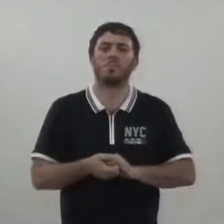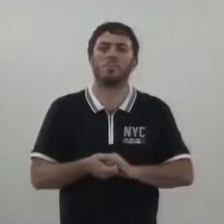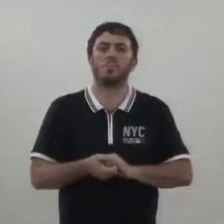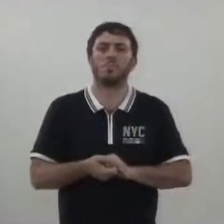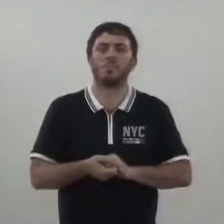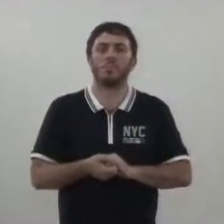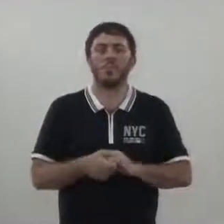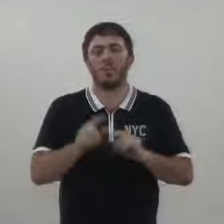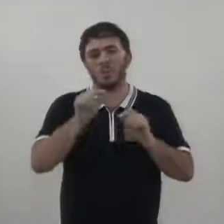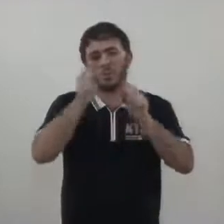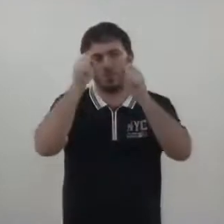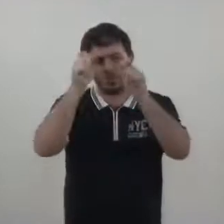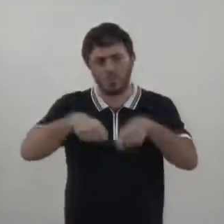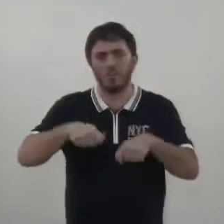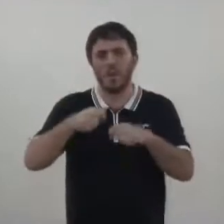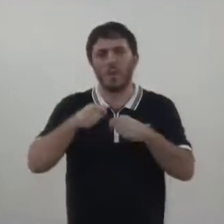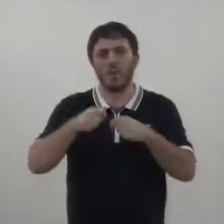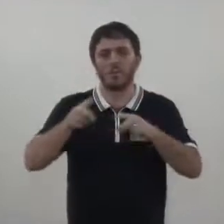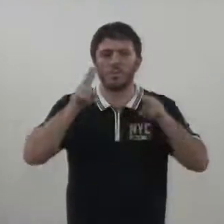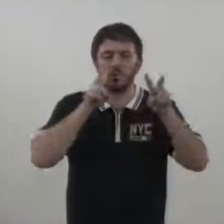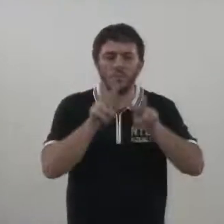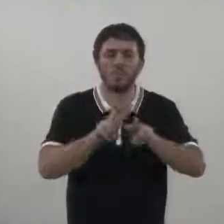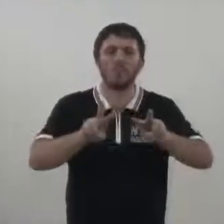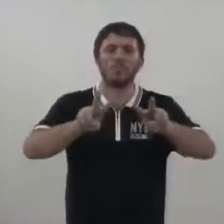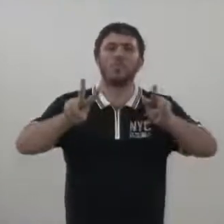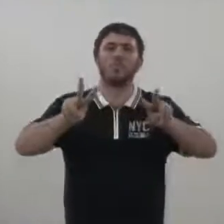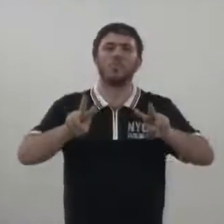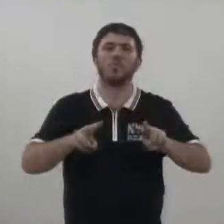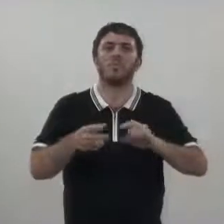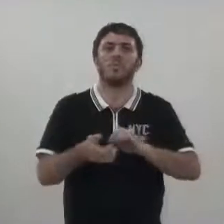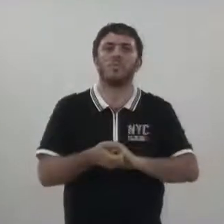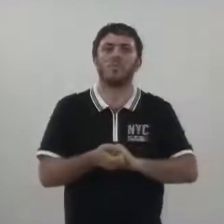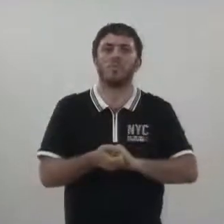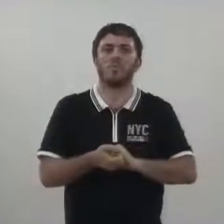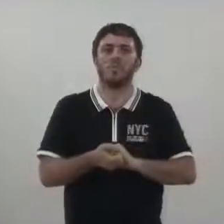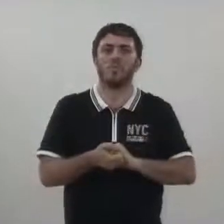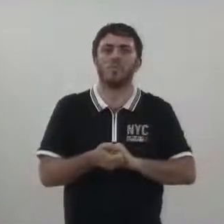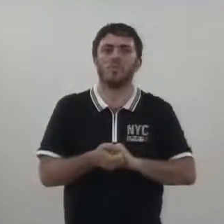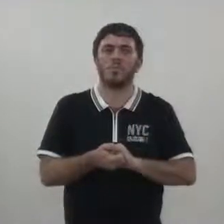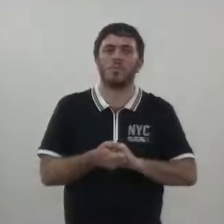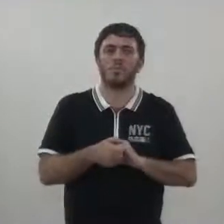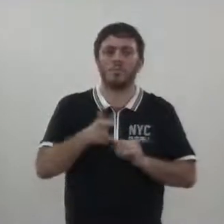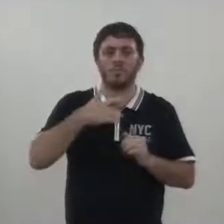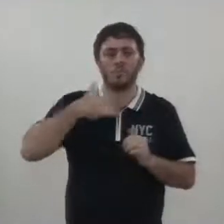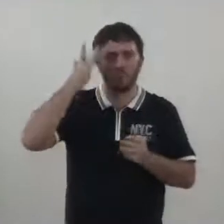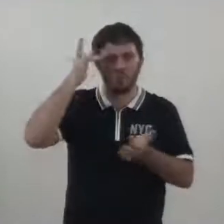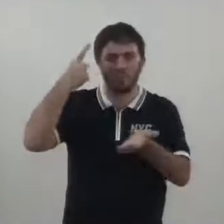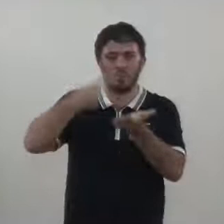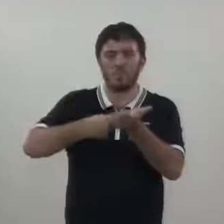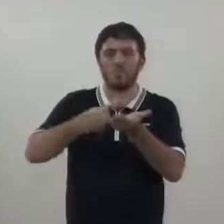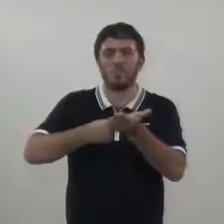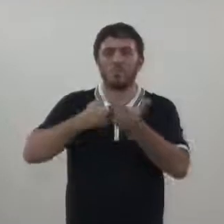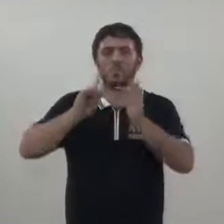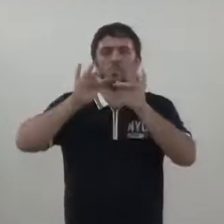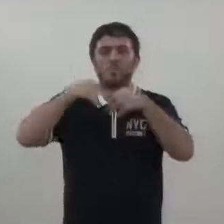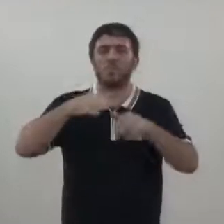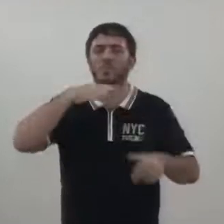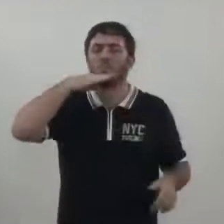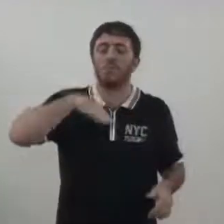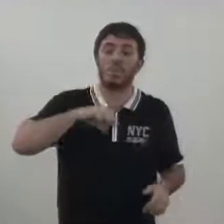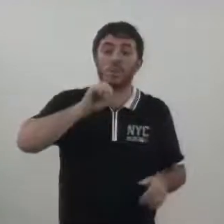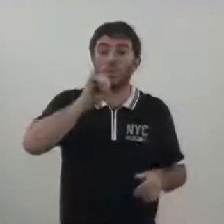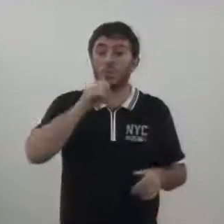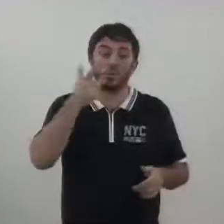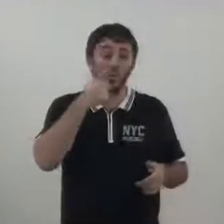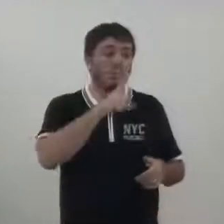Aqueles que puderem acompanhar... Marcos? Então, só justificar eu tenho um compromisso amanhã no final da tarde, se não conseguir